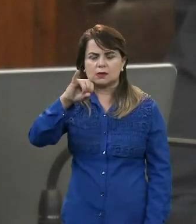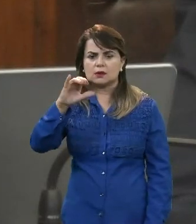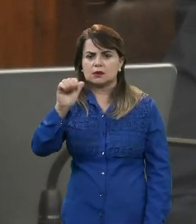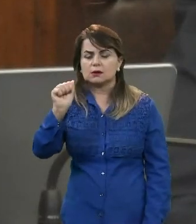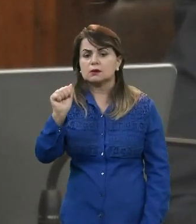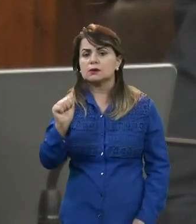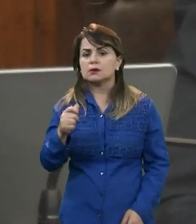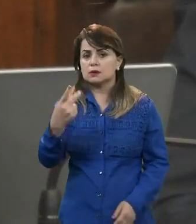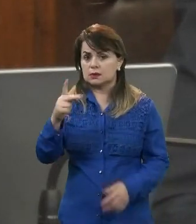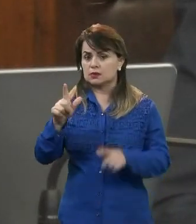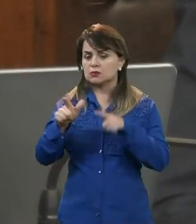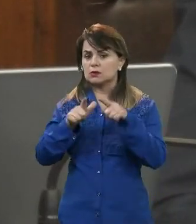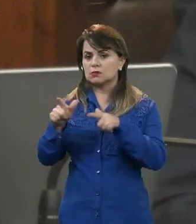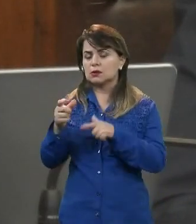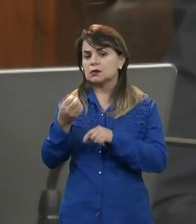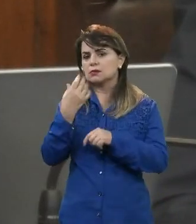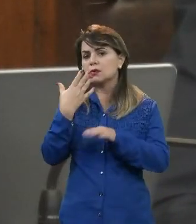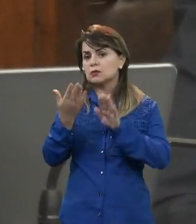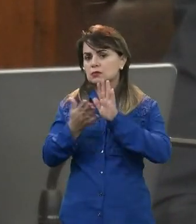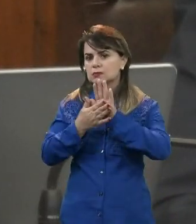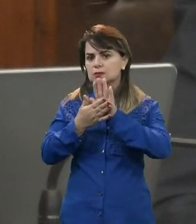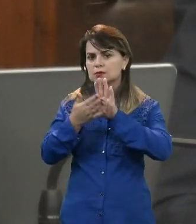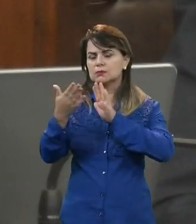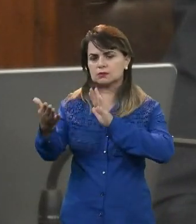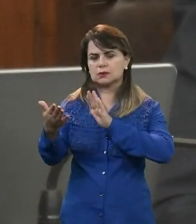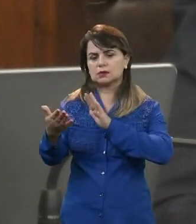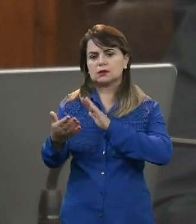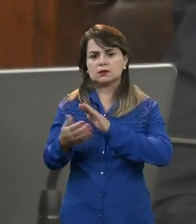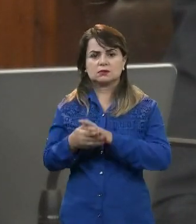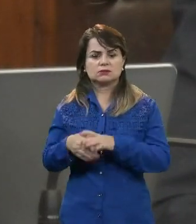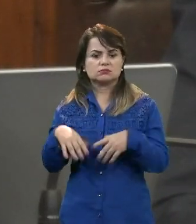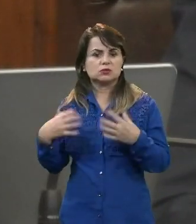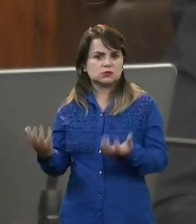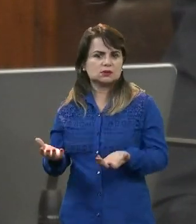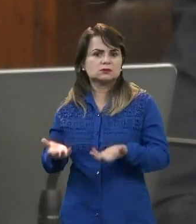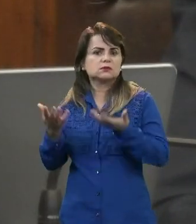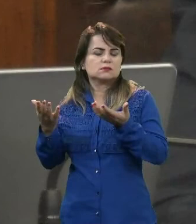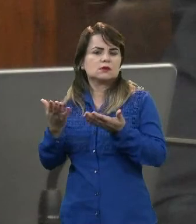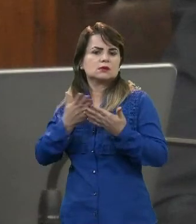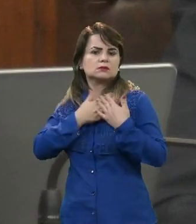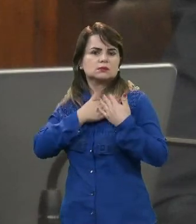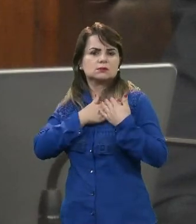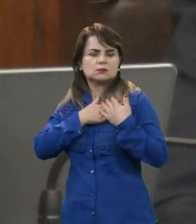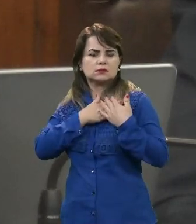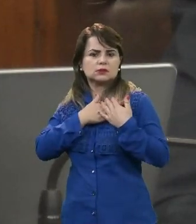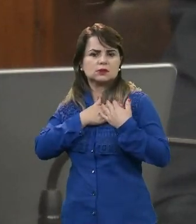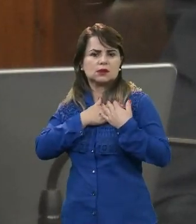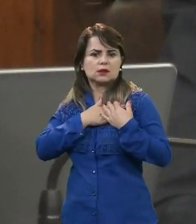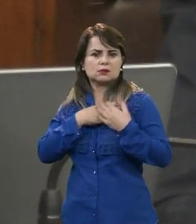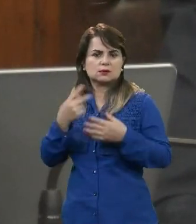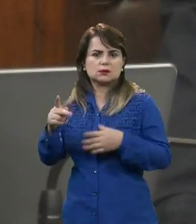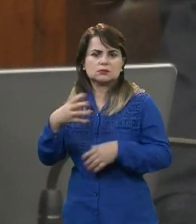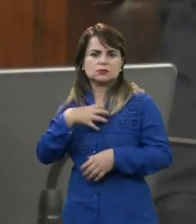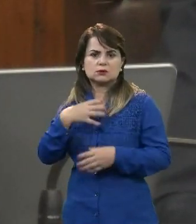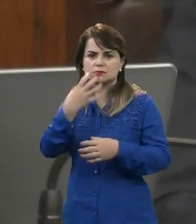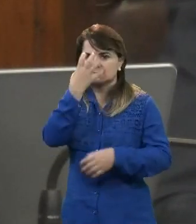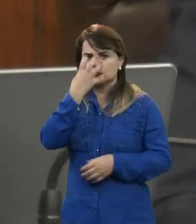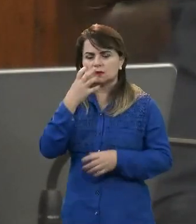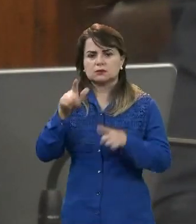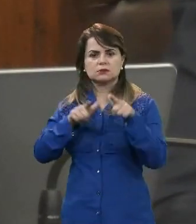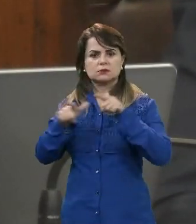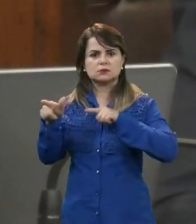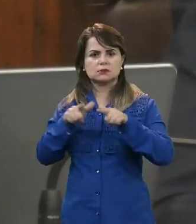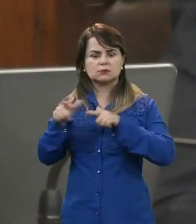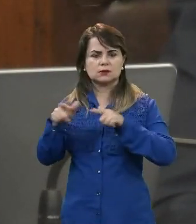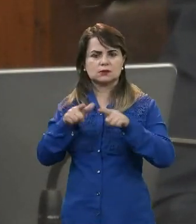pelo seu trabalho, exaltar todo o seu dinamismo, o seu comprometimento, a sua seriedade na